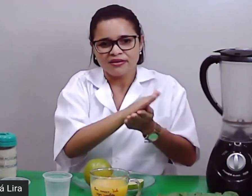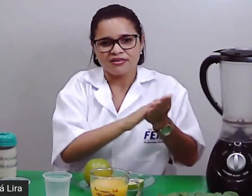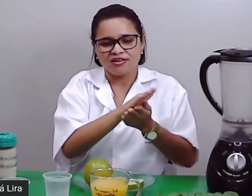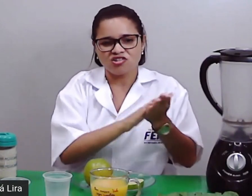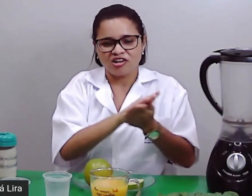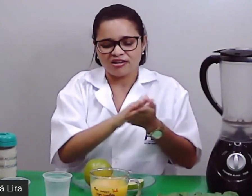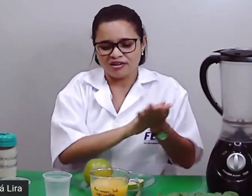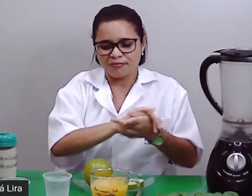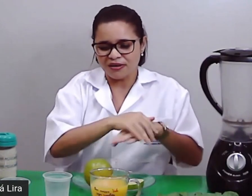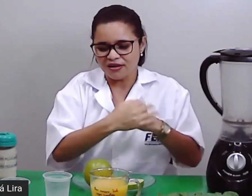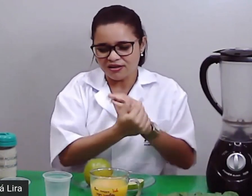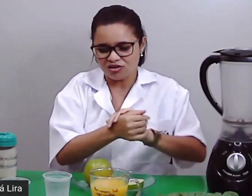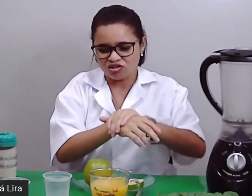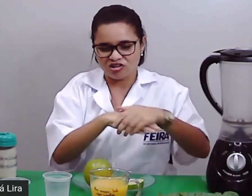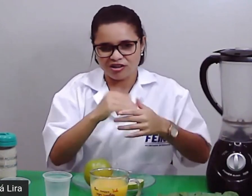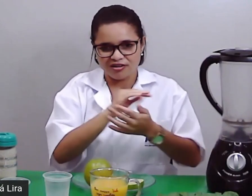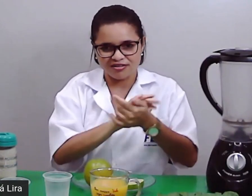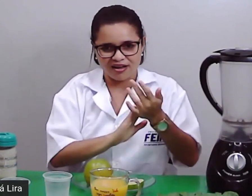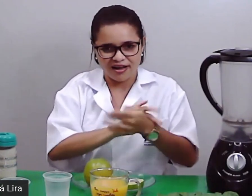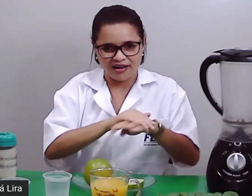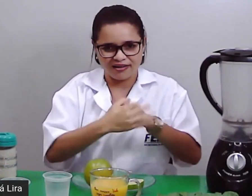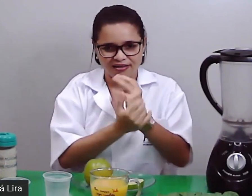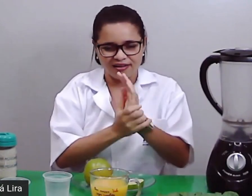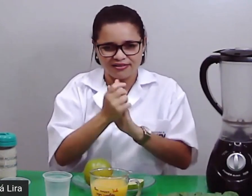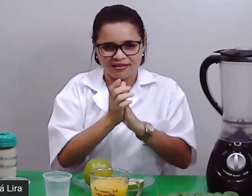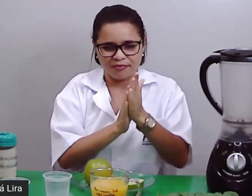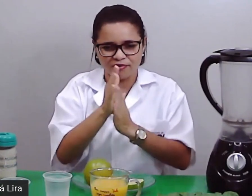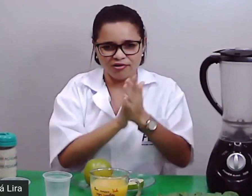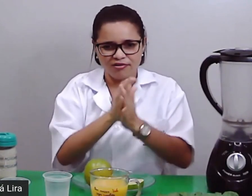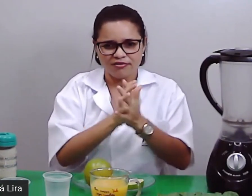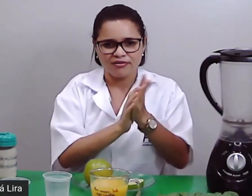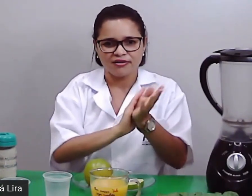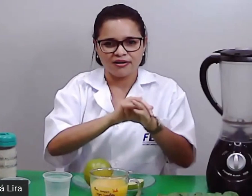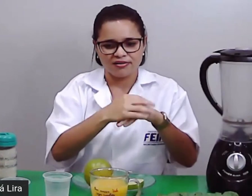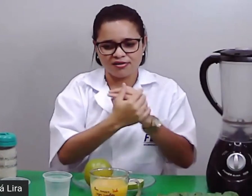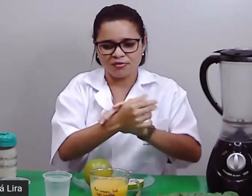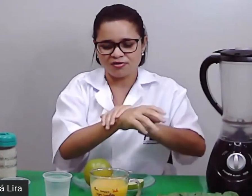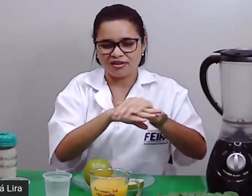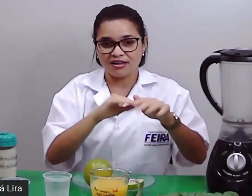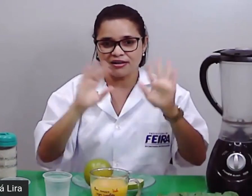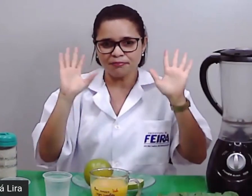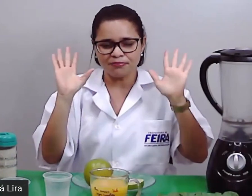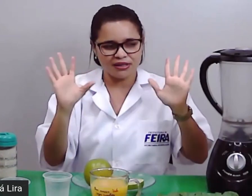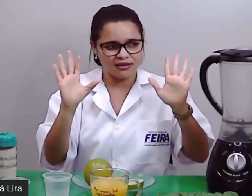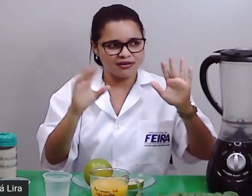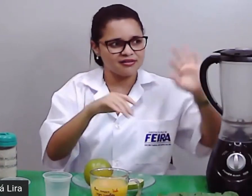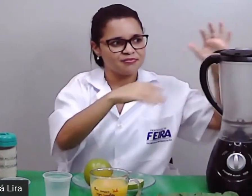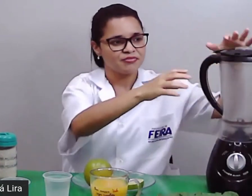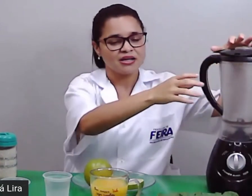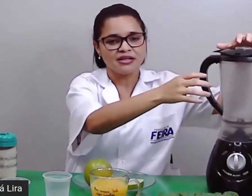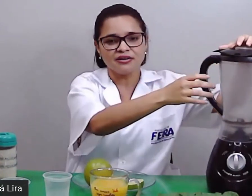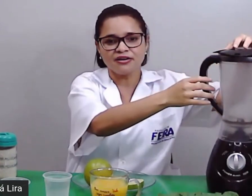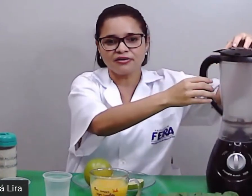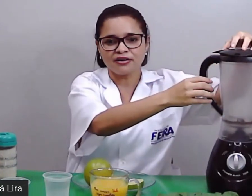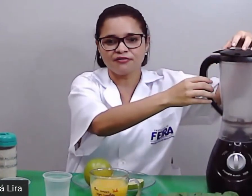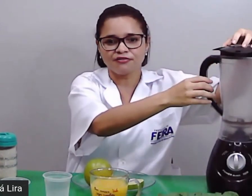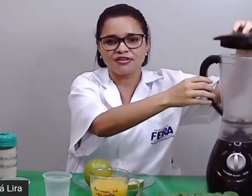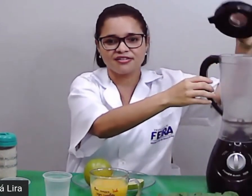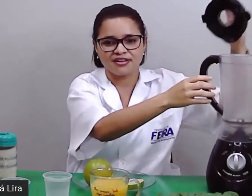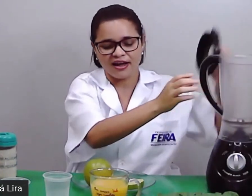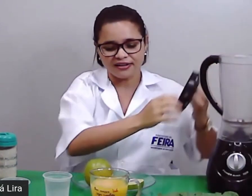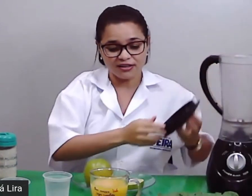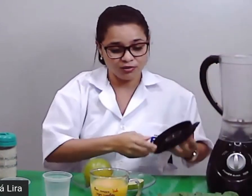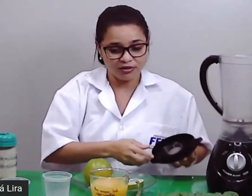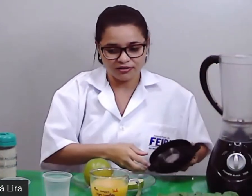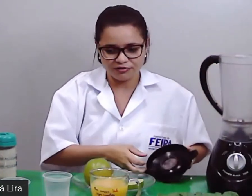deixar aqui bem higienizada, tá bom? A mão daqui limpinha. E aí, o eu vou